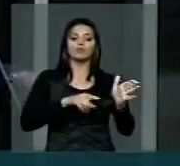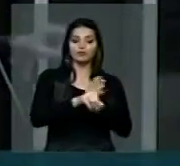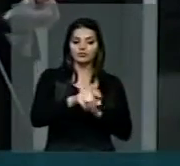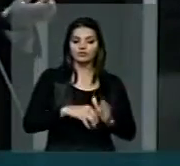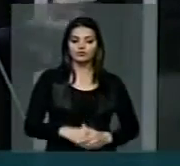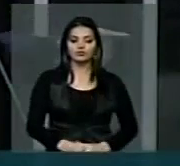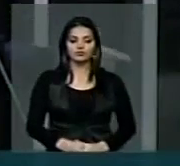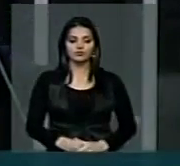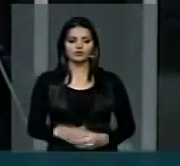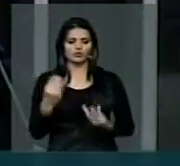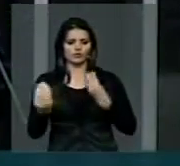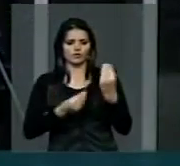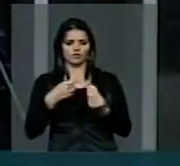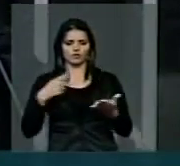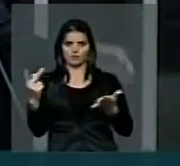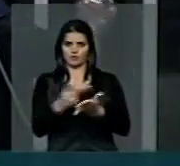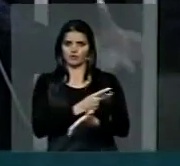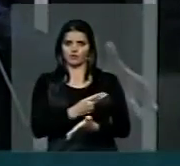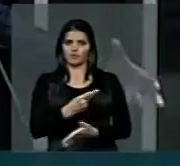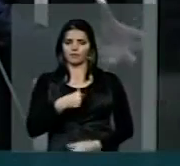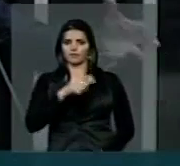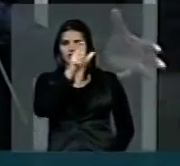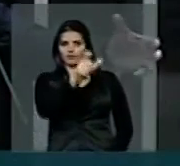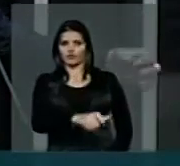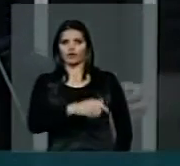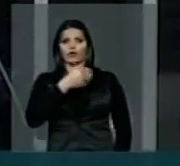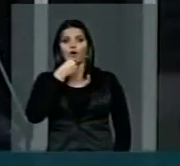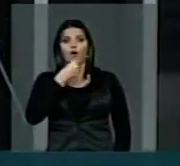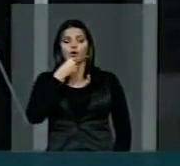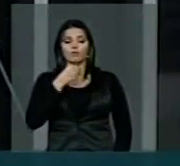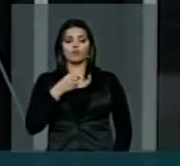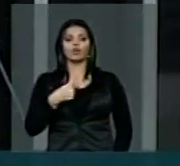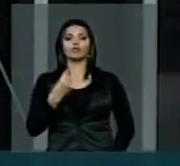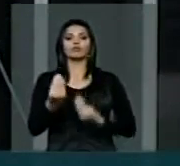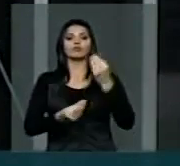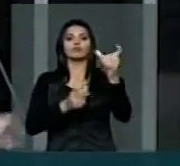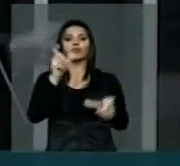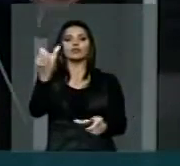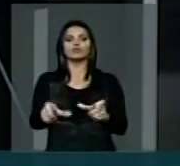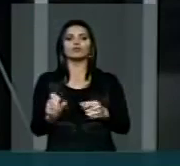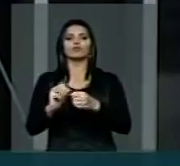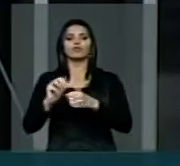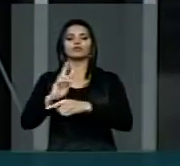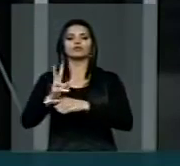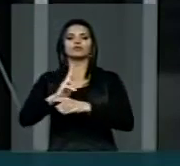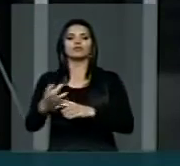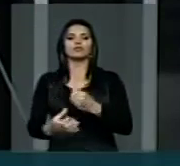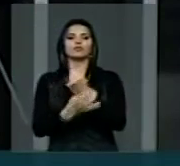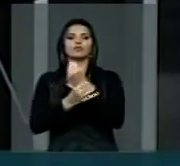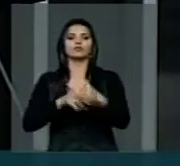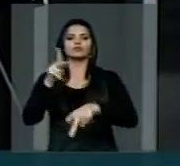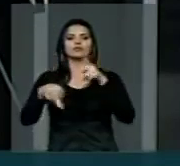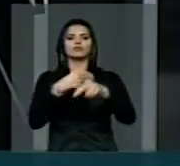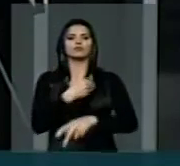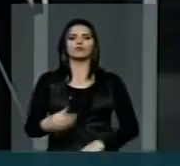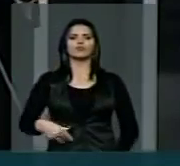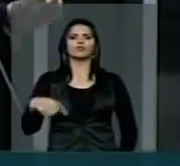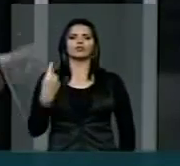e a situação do homem que faz a segurança pública? Que nós estamos aí há muito tempo